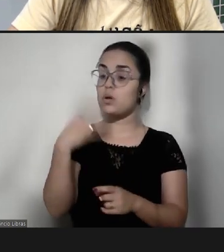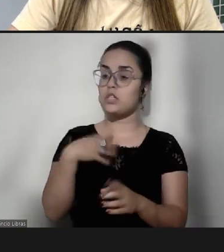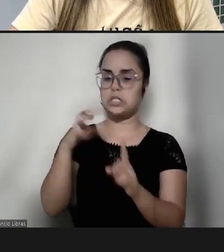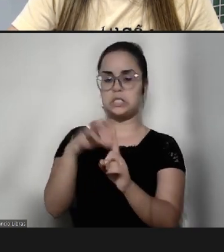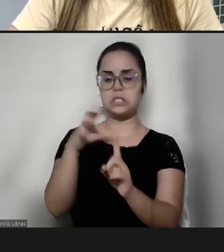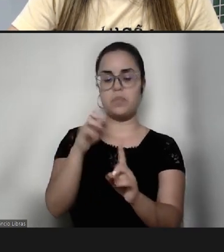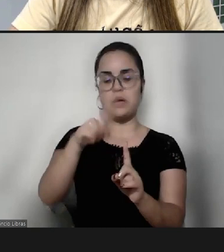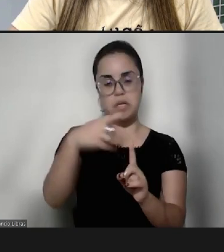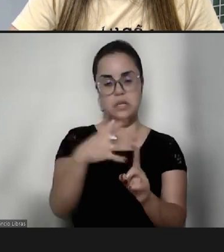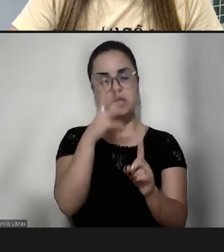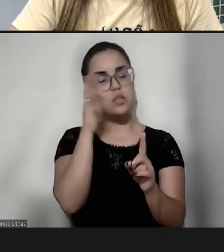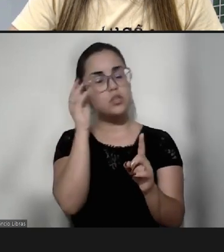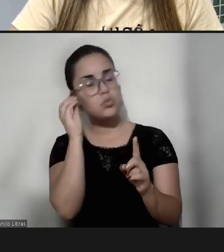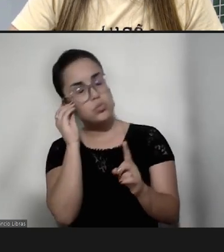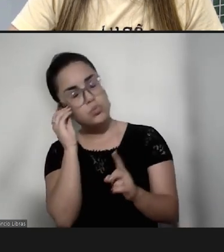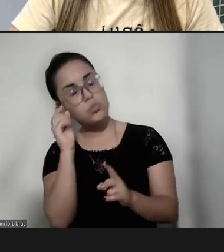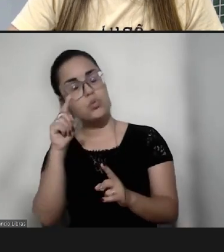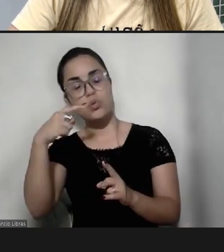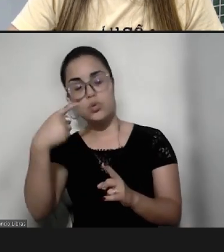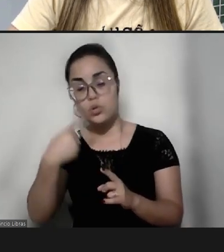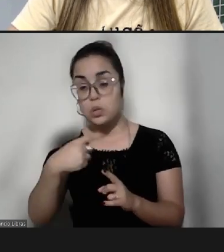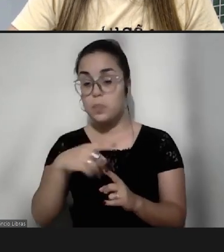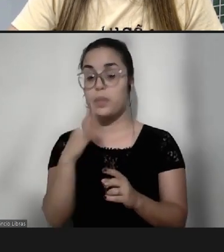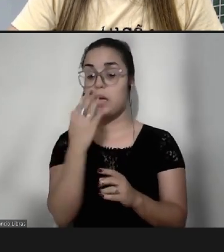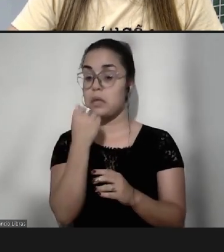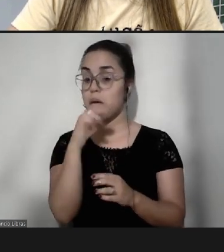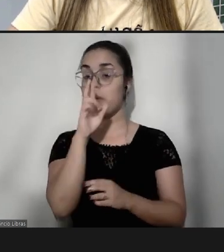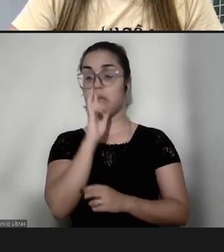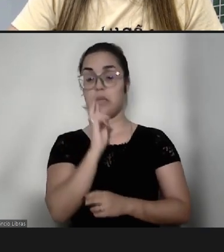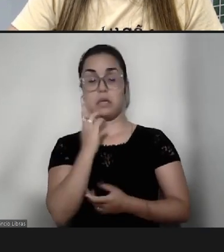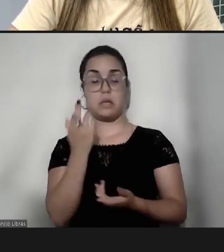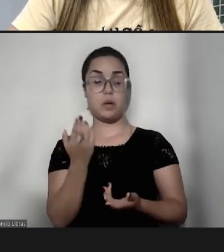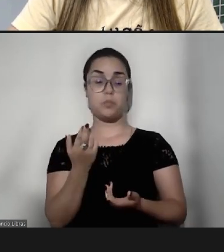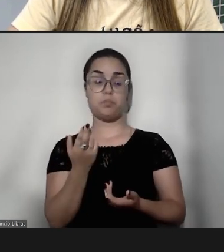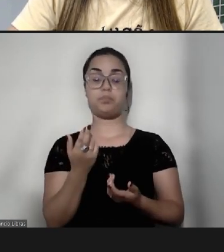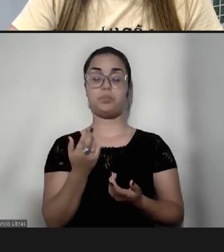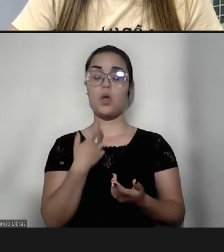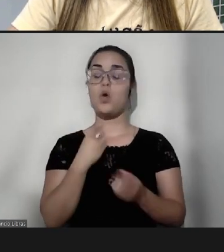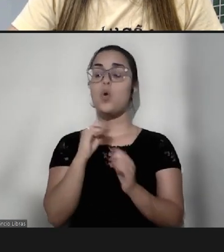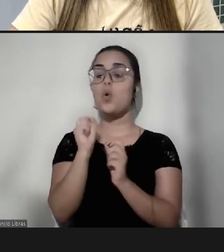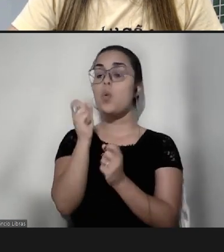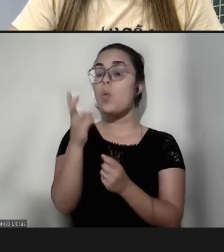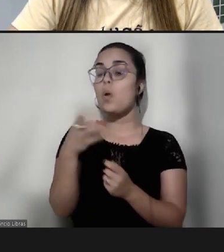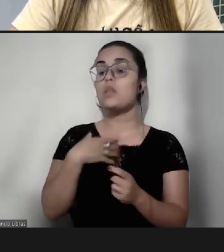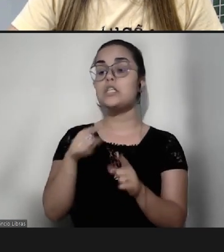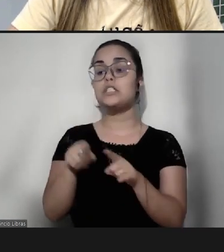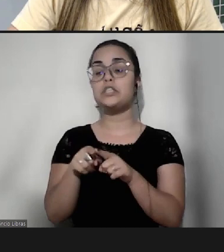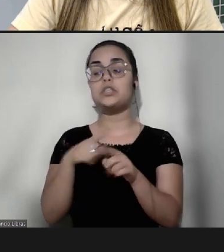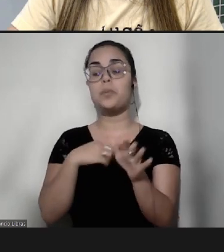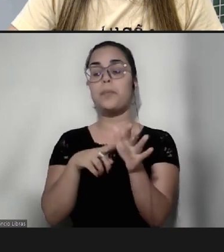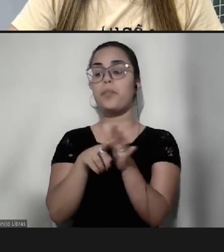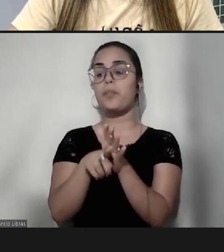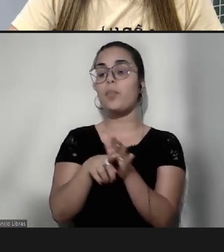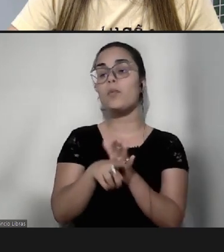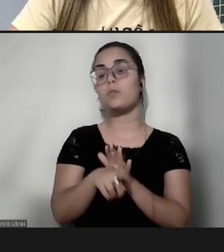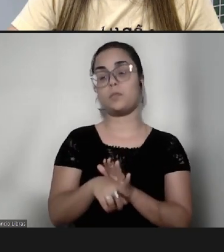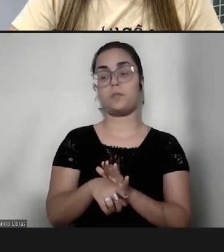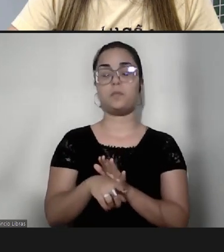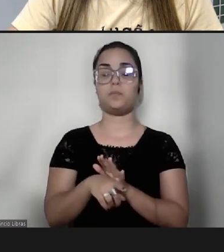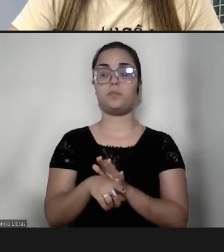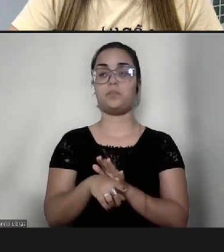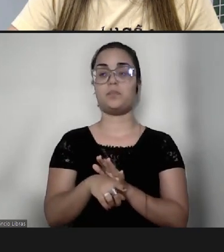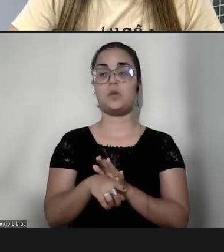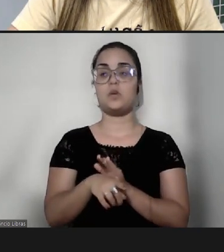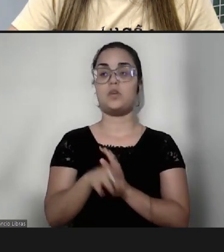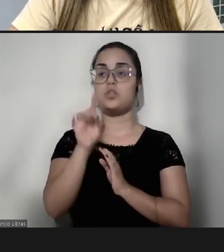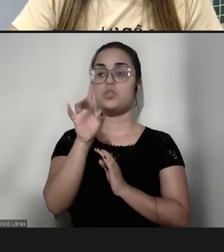sono, o quanto a gente, é, busca, é, só as